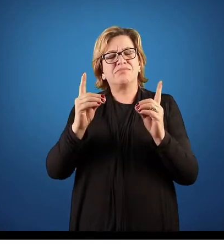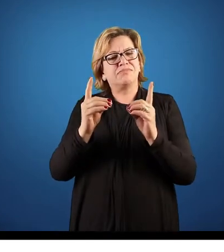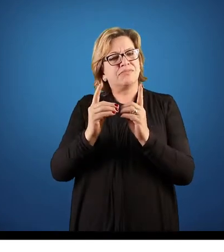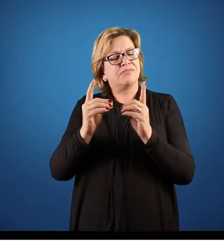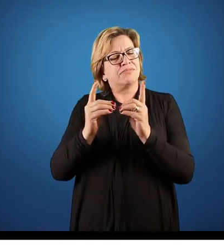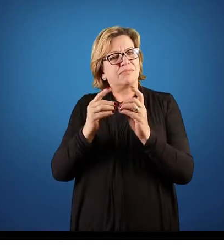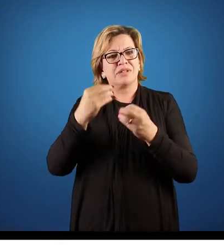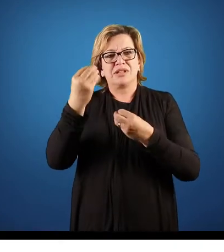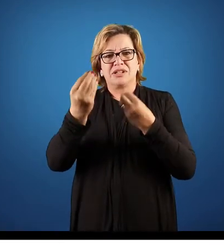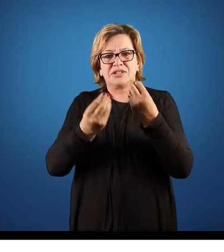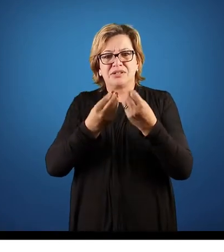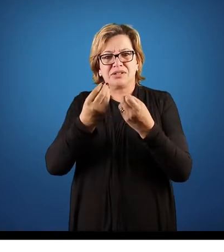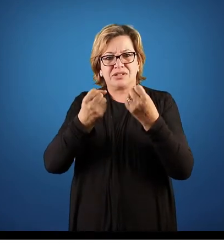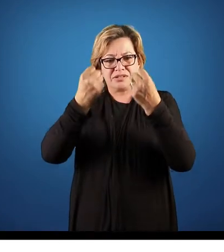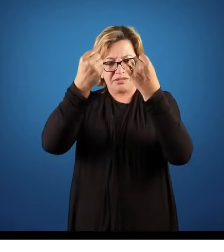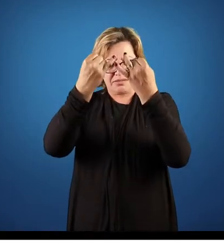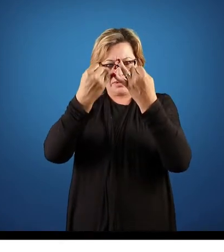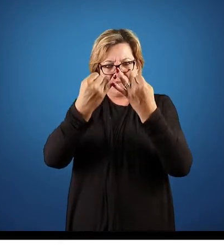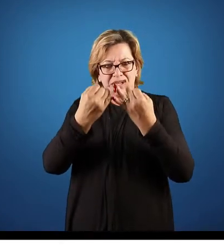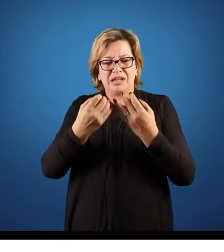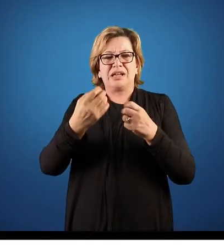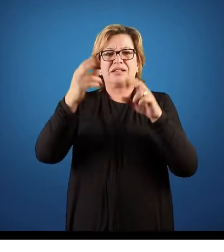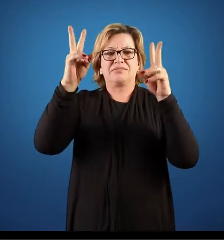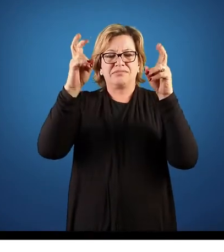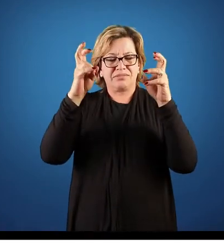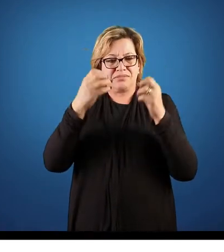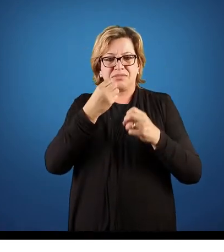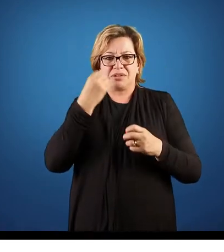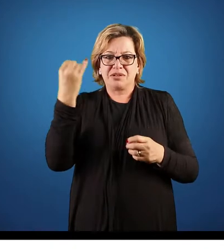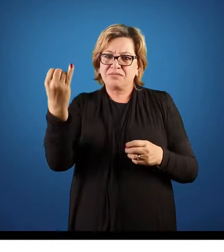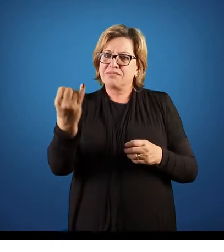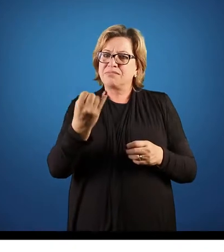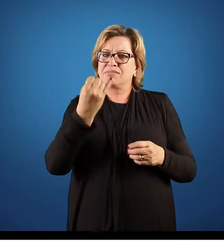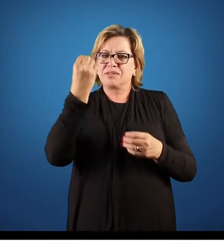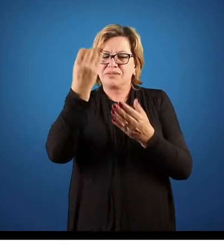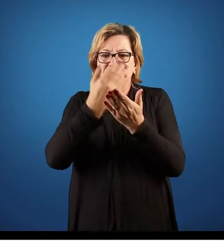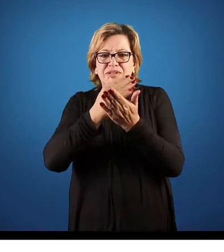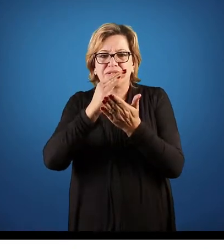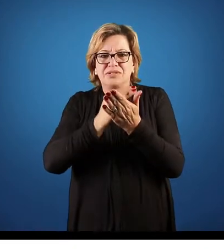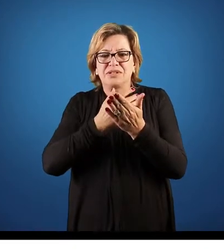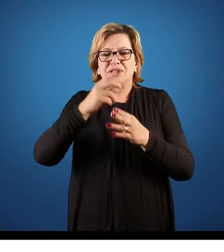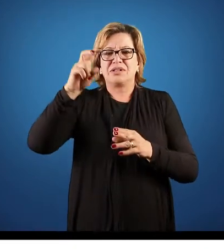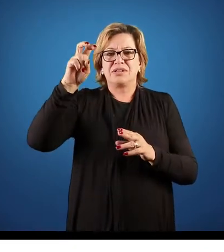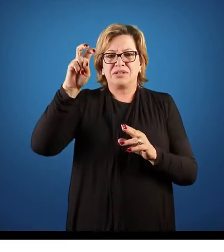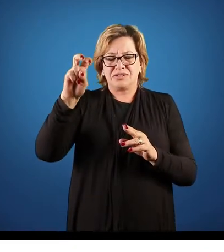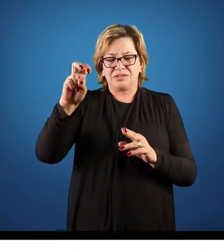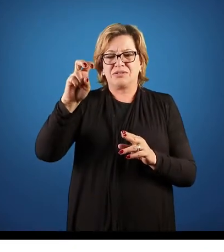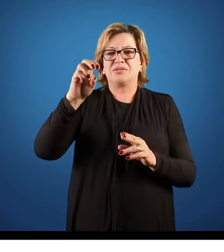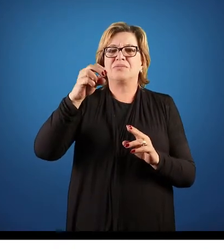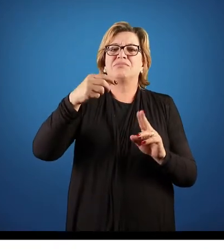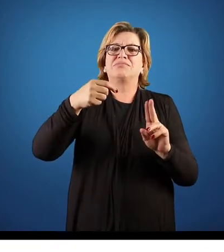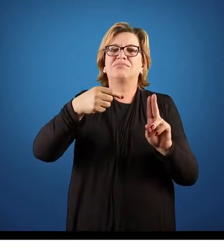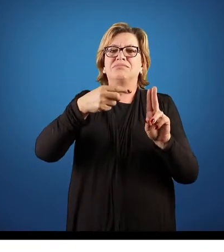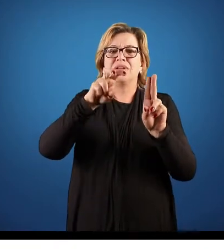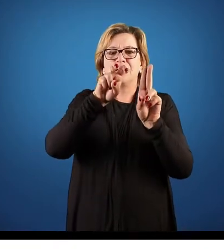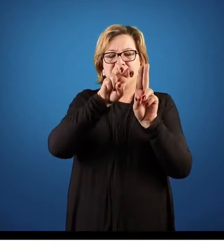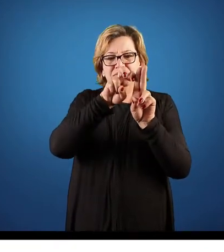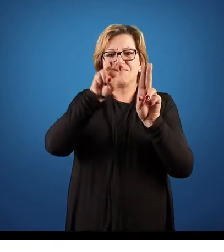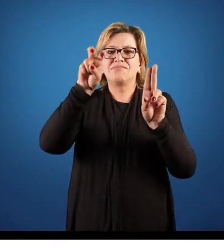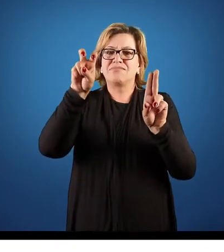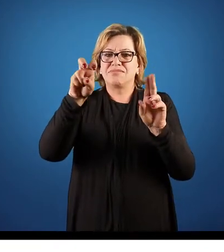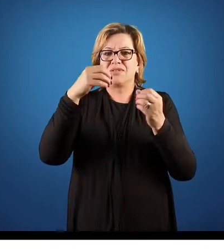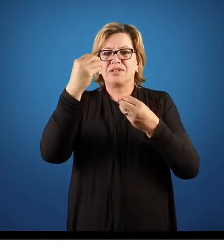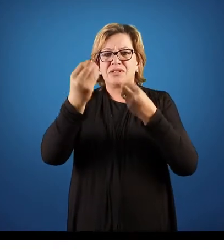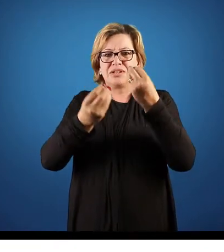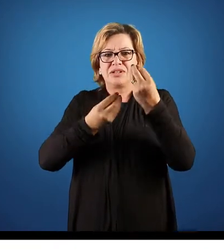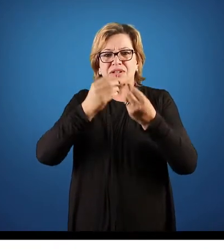conteúdo amplo e muito importante dentro das organizações, nós estaremos dividindo ela em cinco módulos. Nesses cinco módulos,